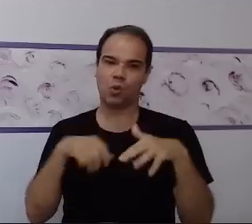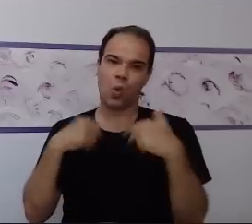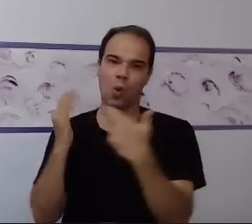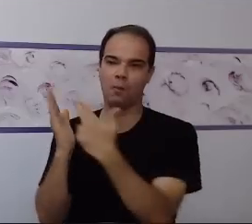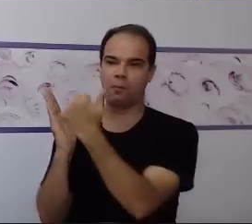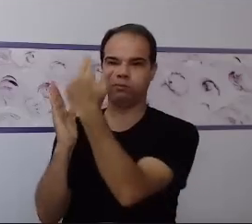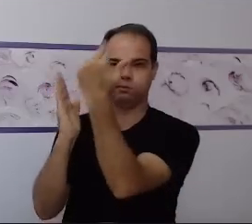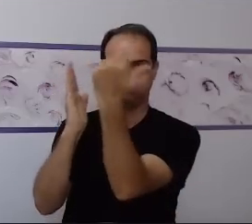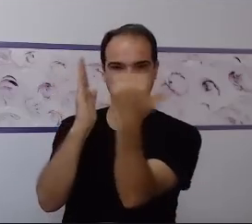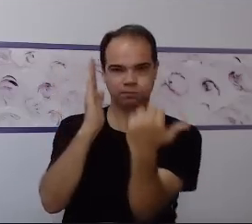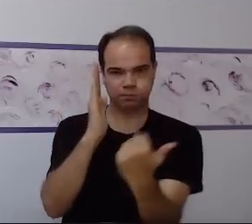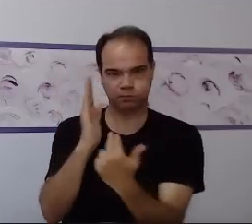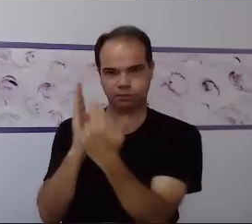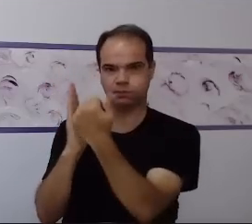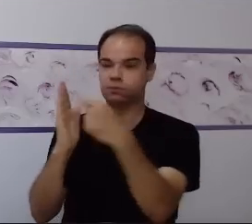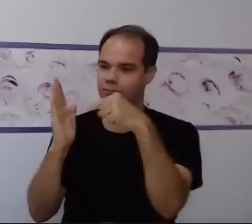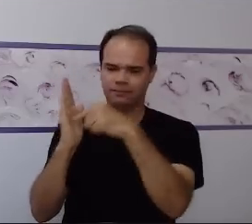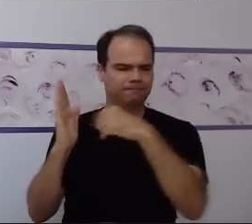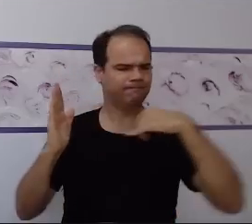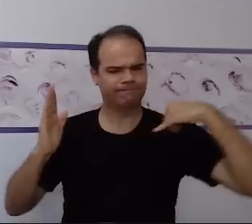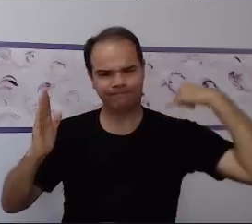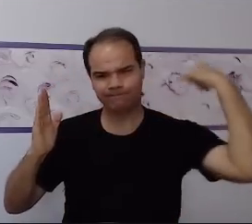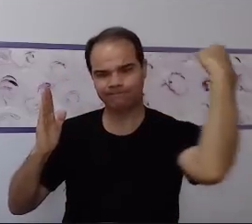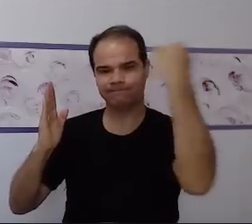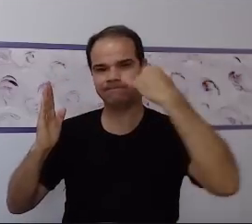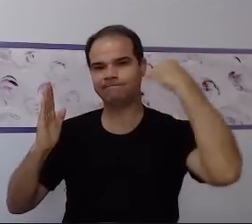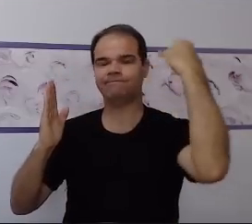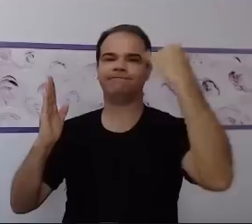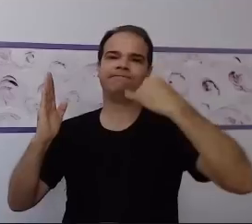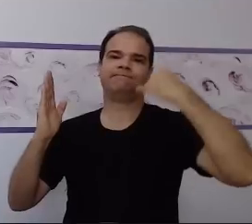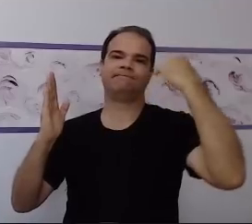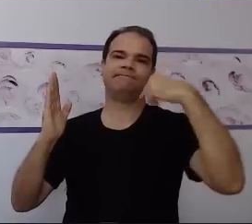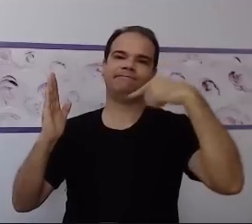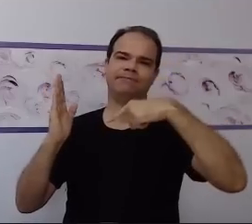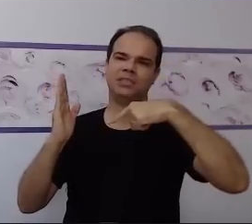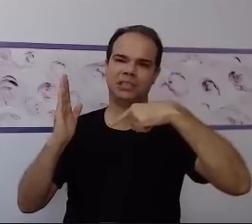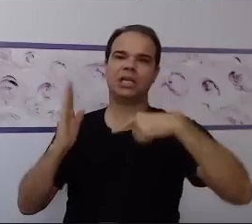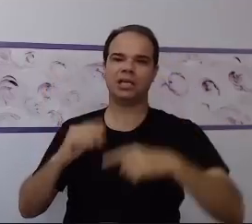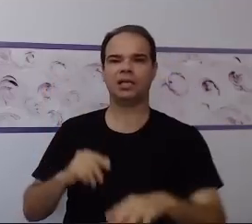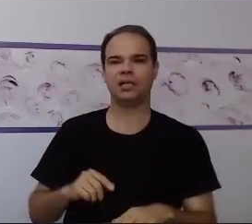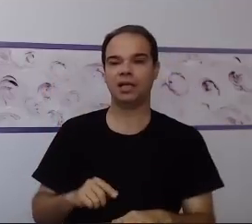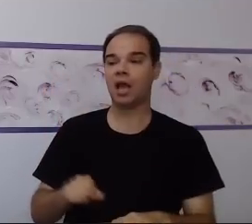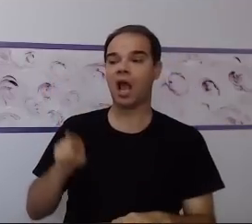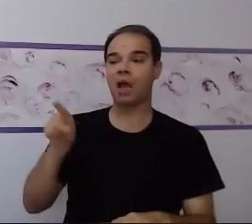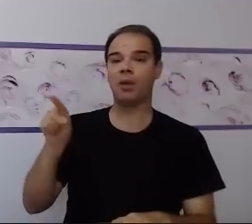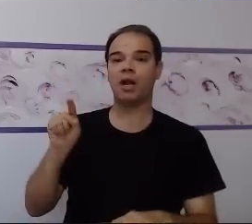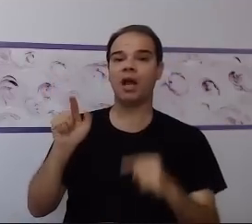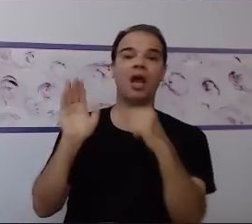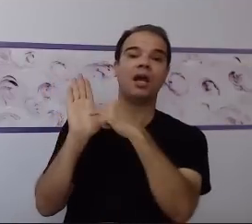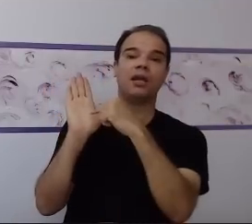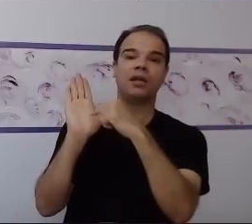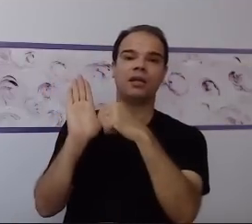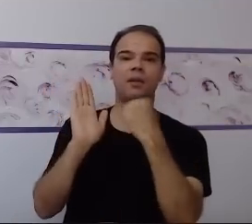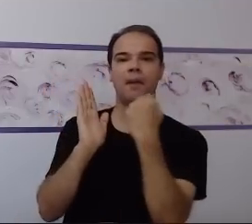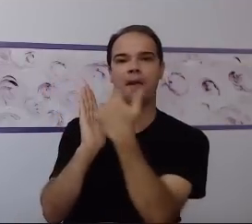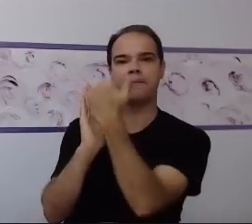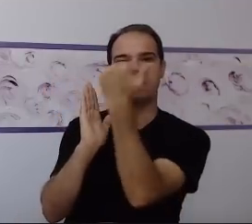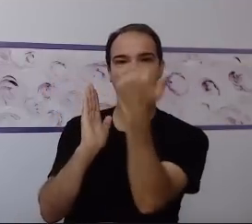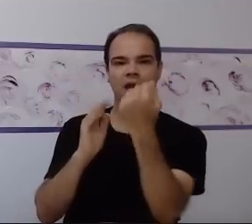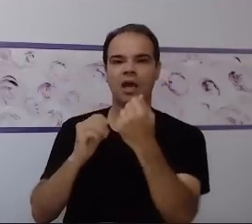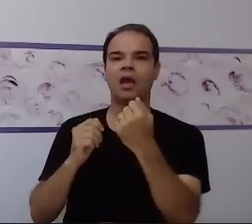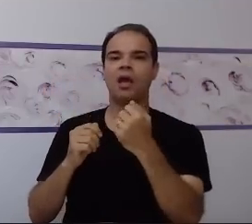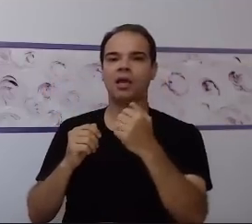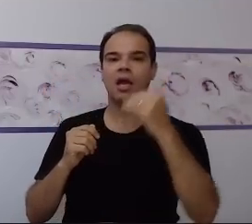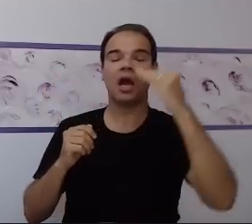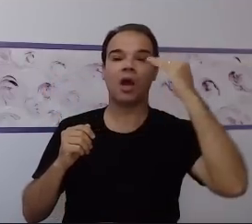você fala de imagens pertinentes ao aluno, é imagens que façam parte do seu contexto social. Imagens que